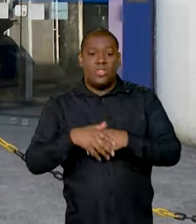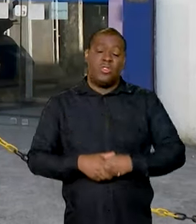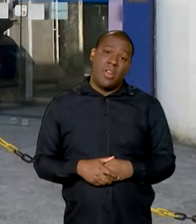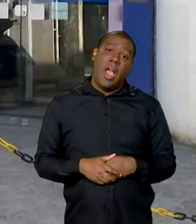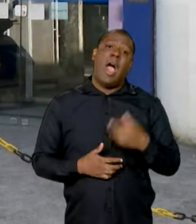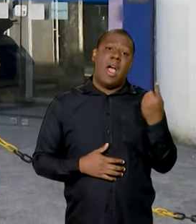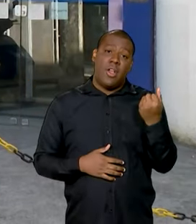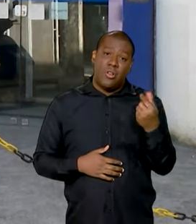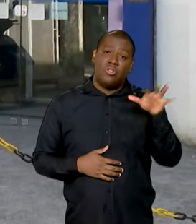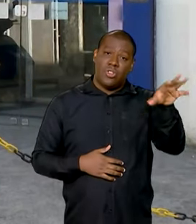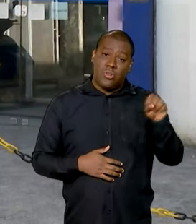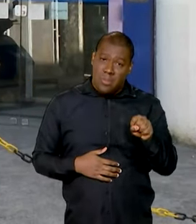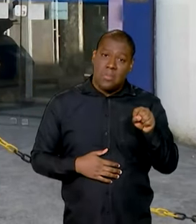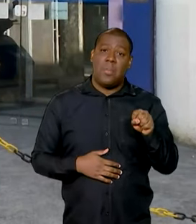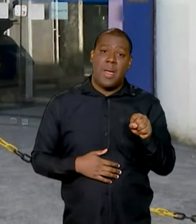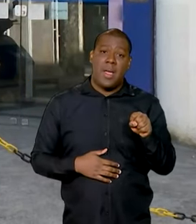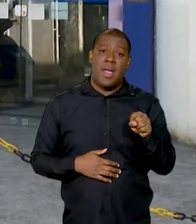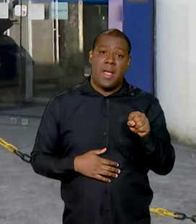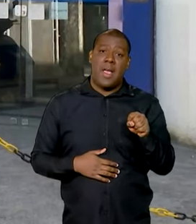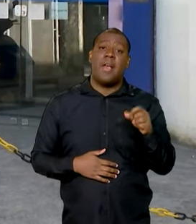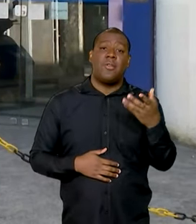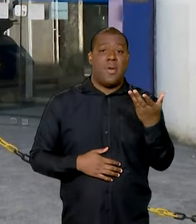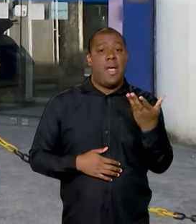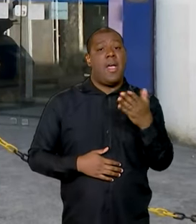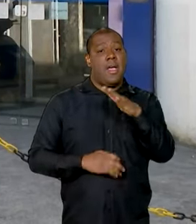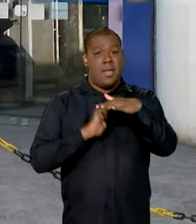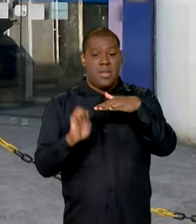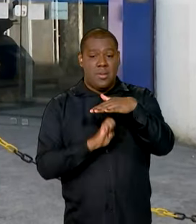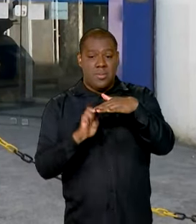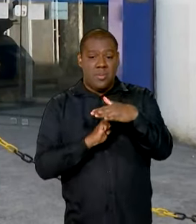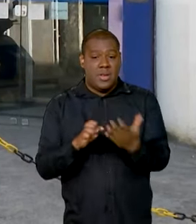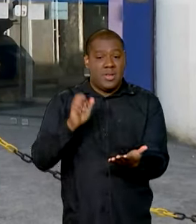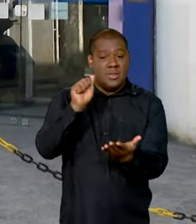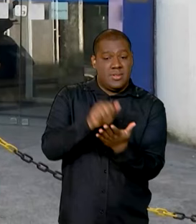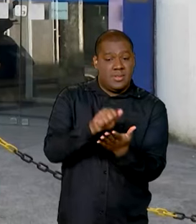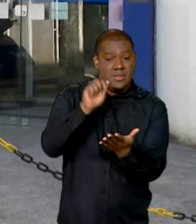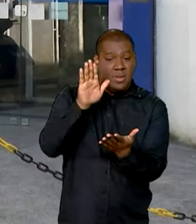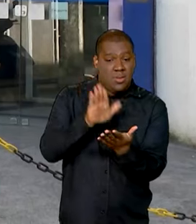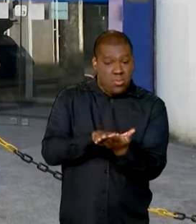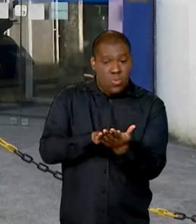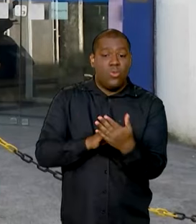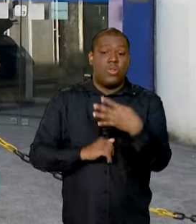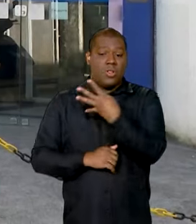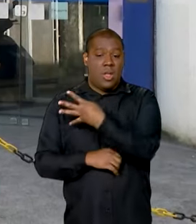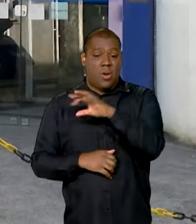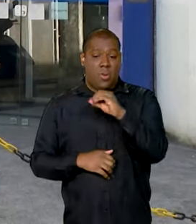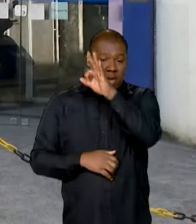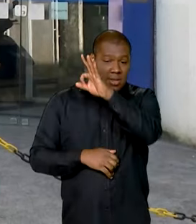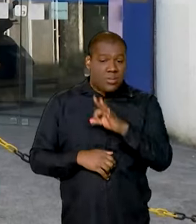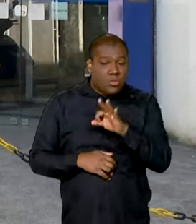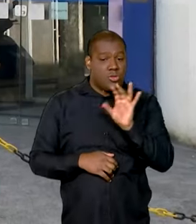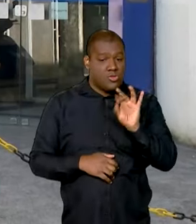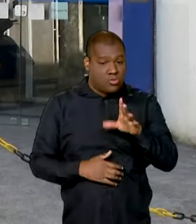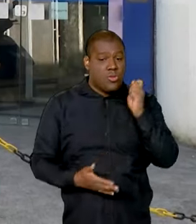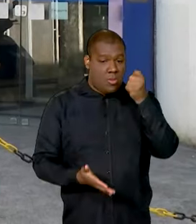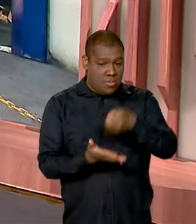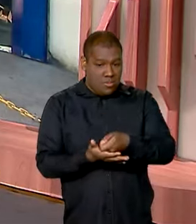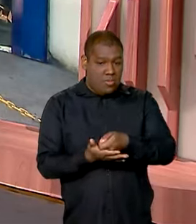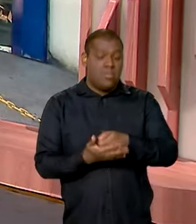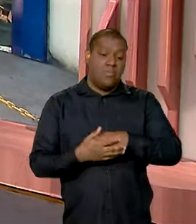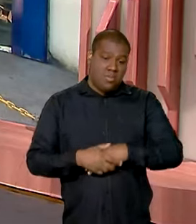recisória que é paga pela empresa e não é possível retirar, então, o valor total do FGTS. Vanessa?